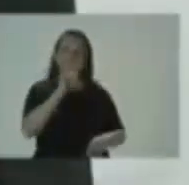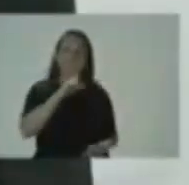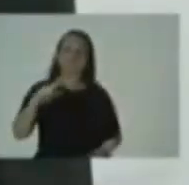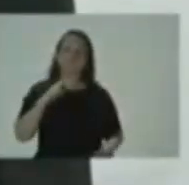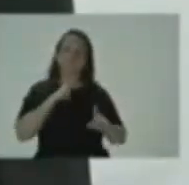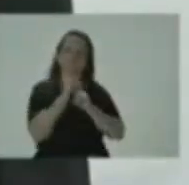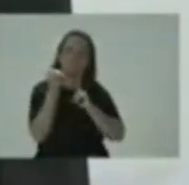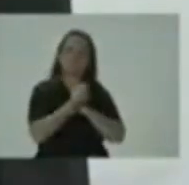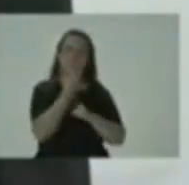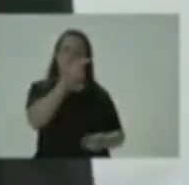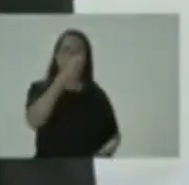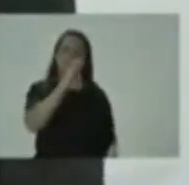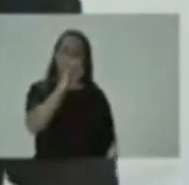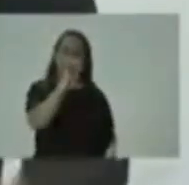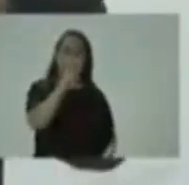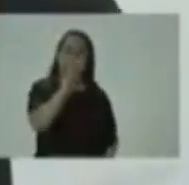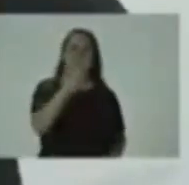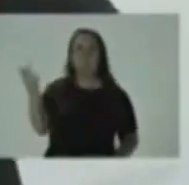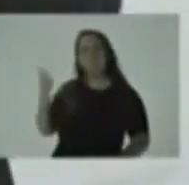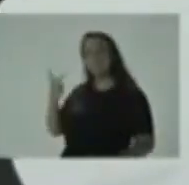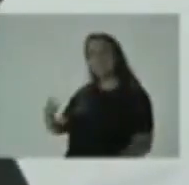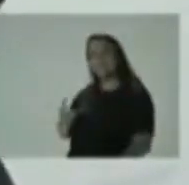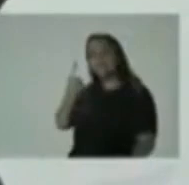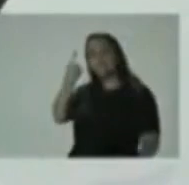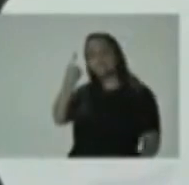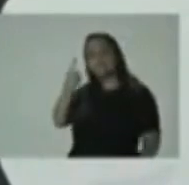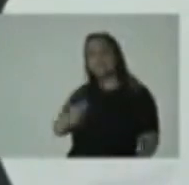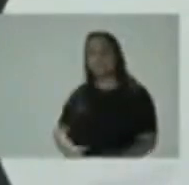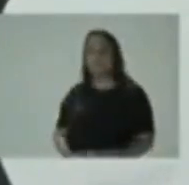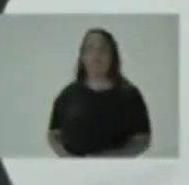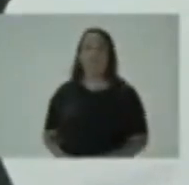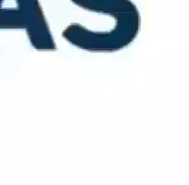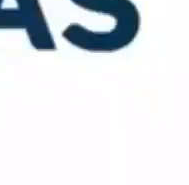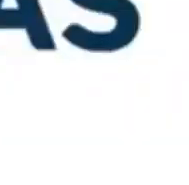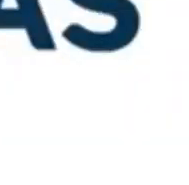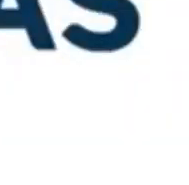Federaltia Raquel do Social, 2502. Eu e ela somos um.